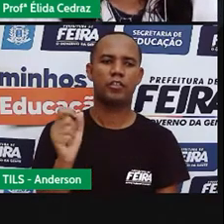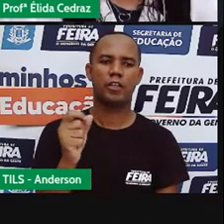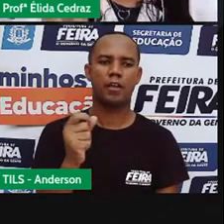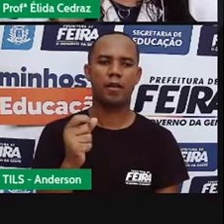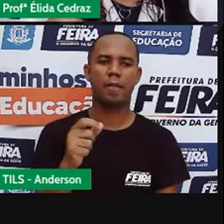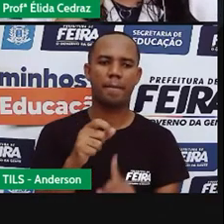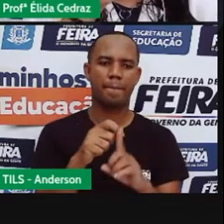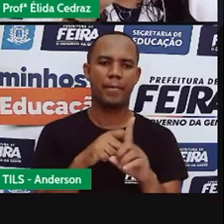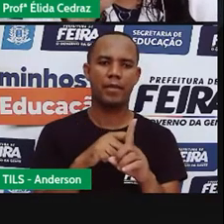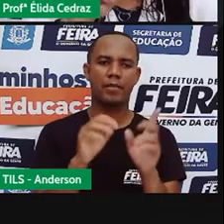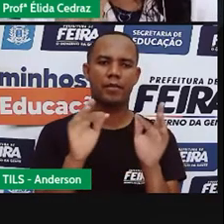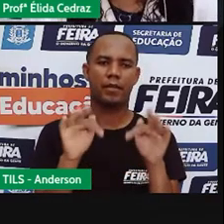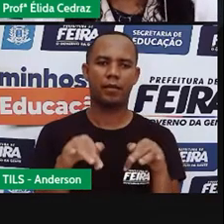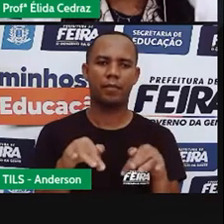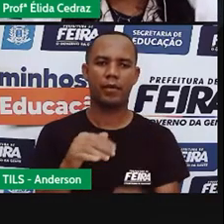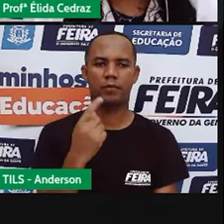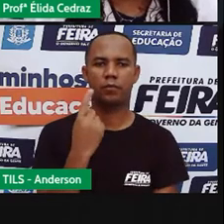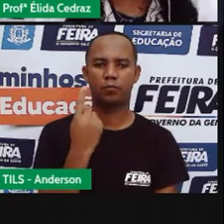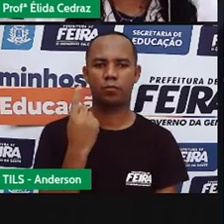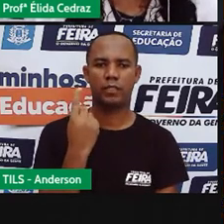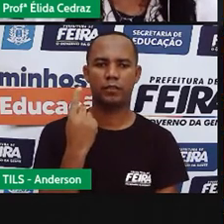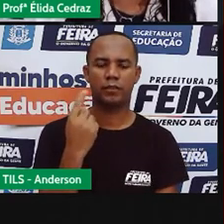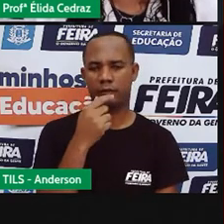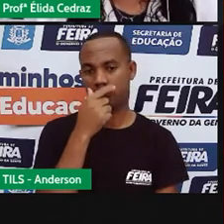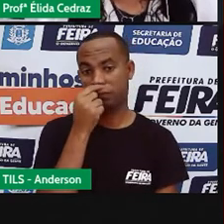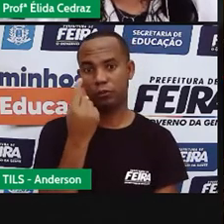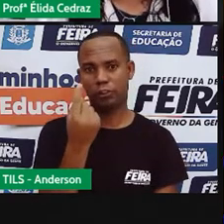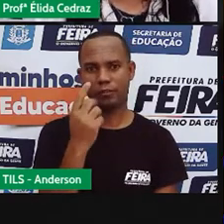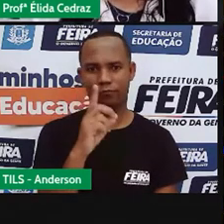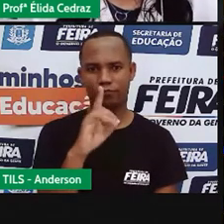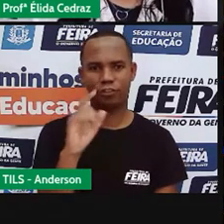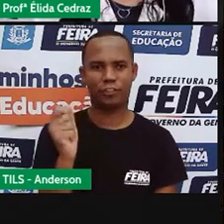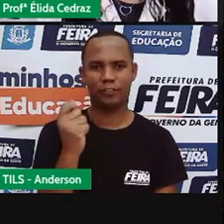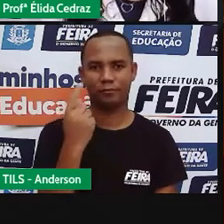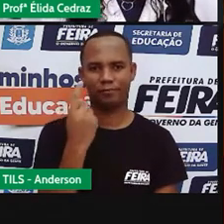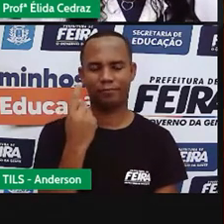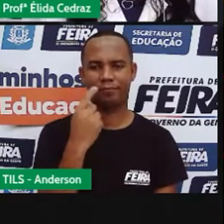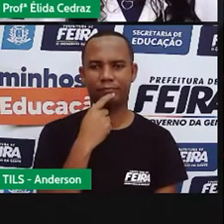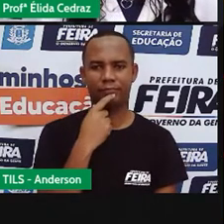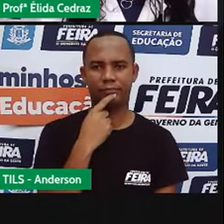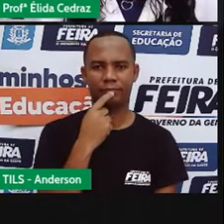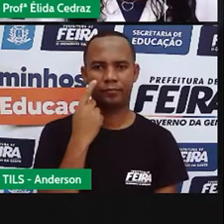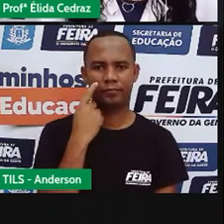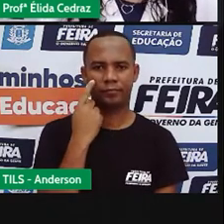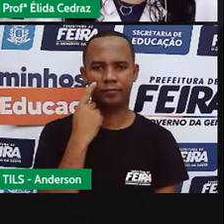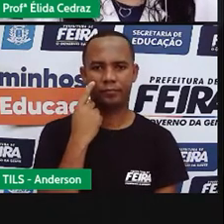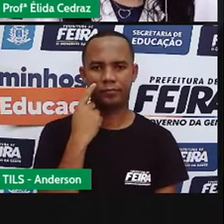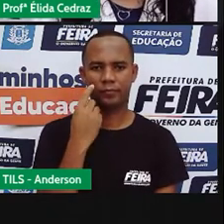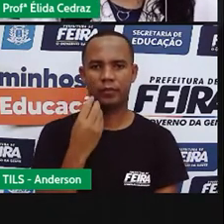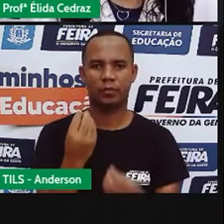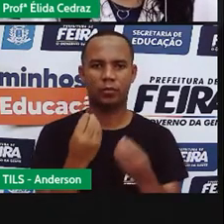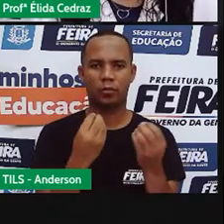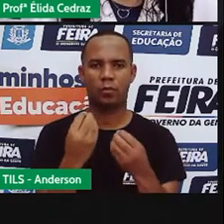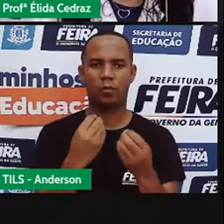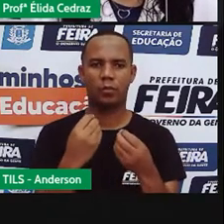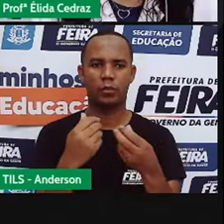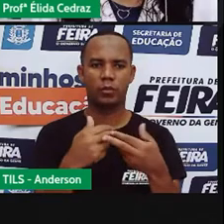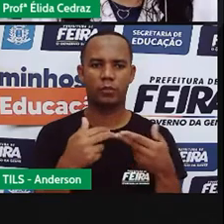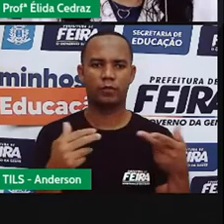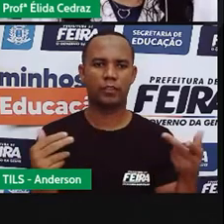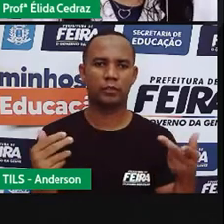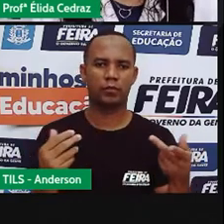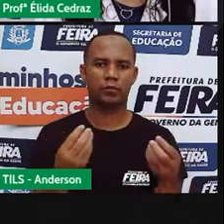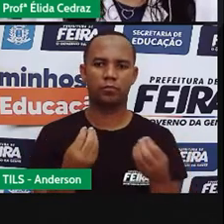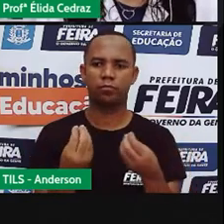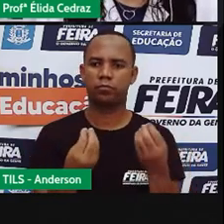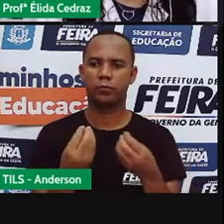gente? Isso aí. Vamos lá. As propriedades dos materiais e objetos.